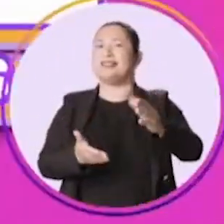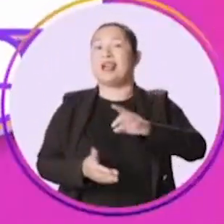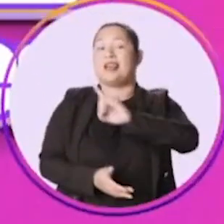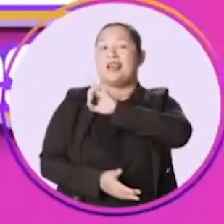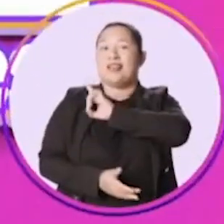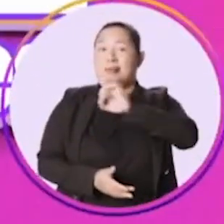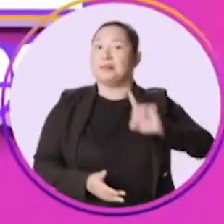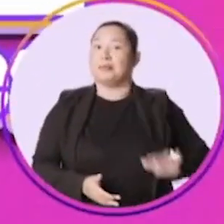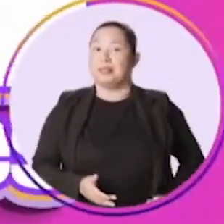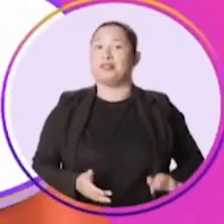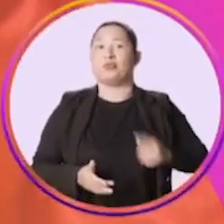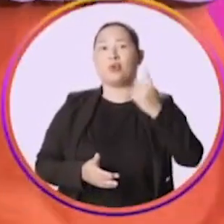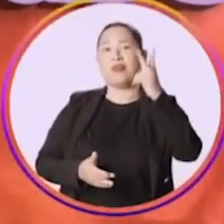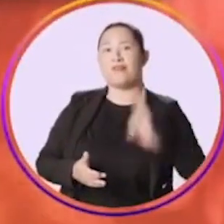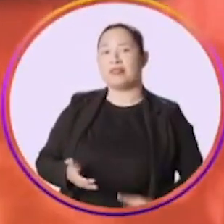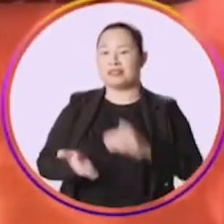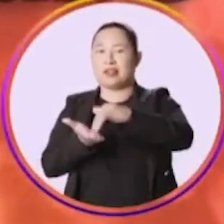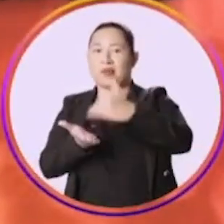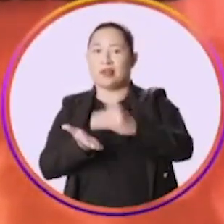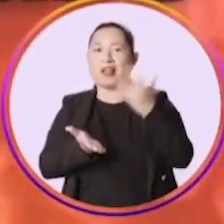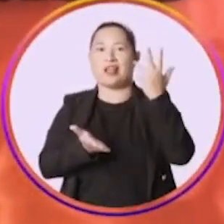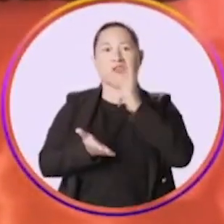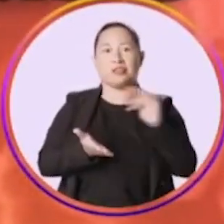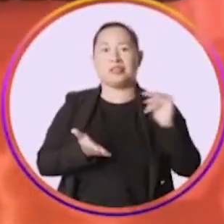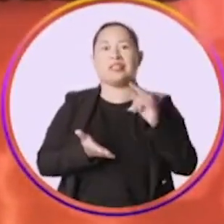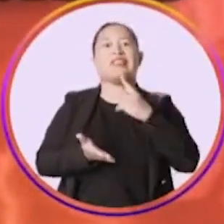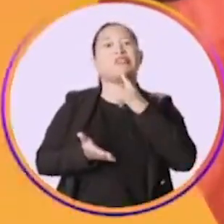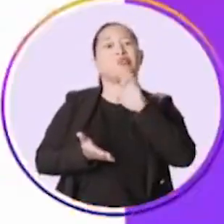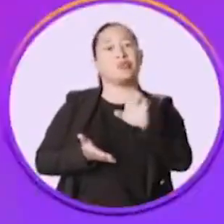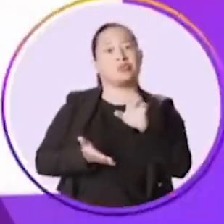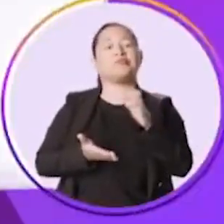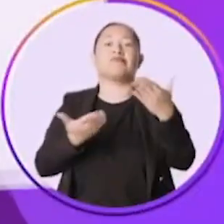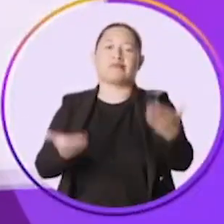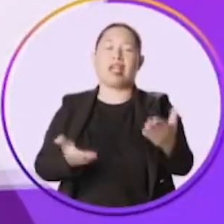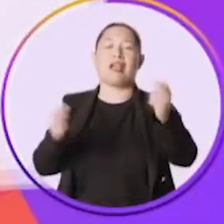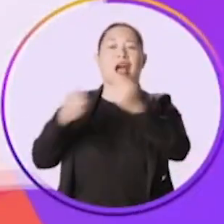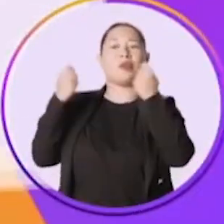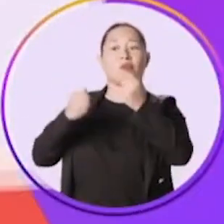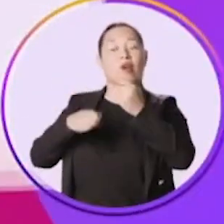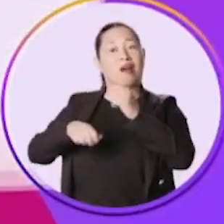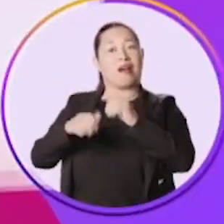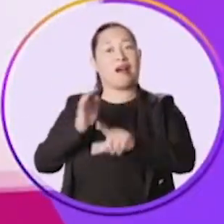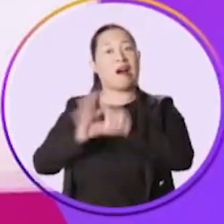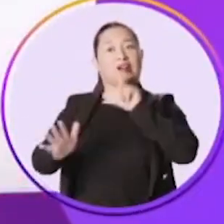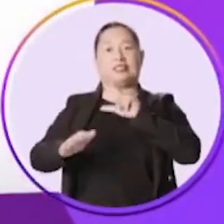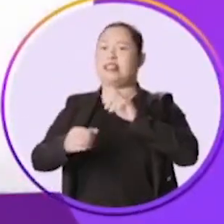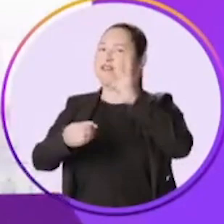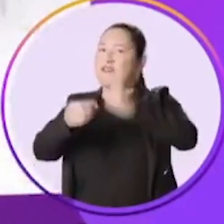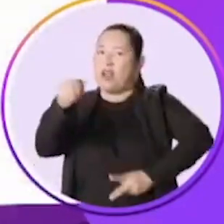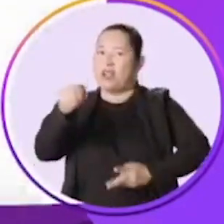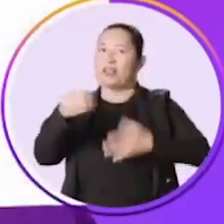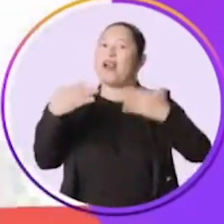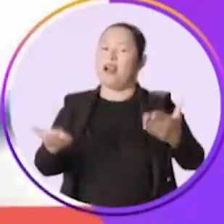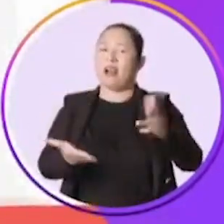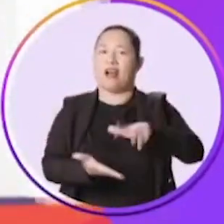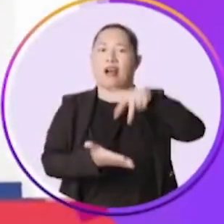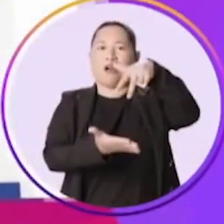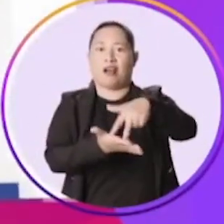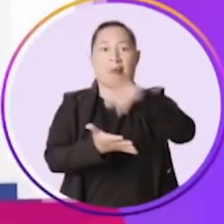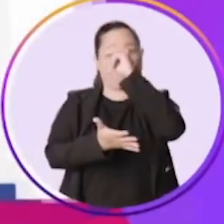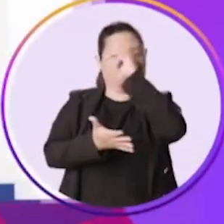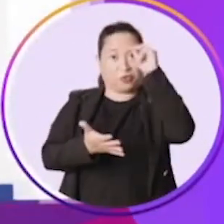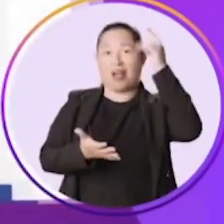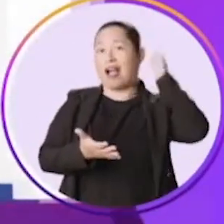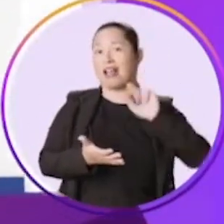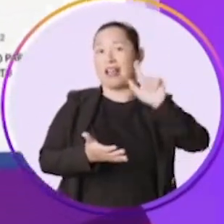deputada duas vezes e secretária da Criança e Juventude de Eduardo Campos. Caruaru era a cidade mais violenta de Pernambuco. Com Raquel na